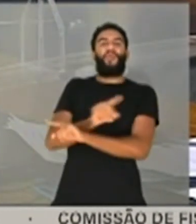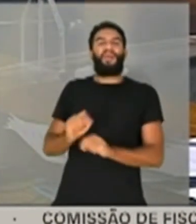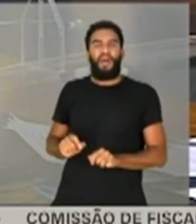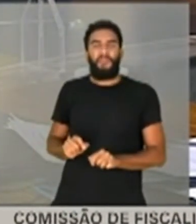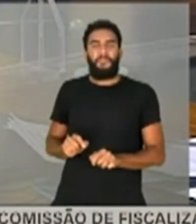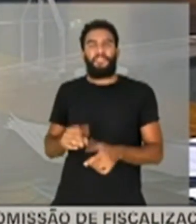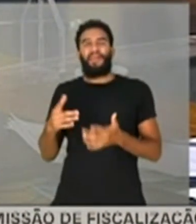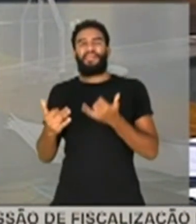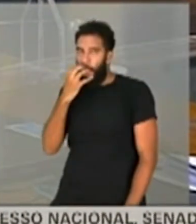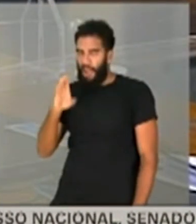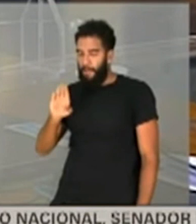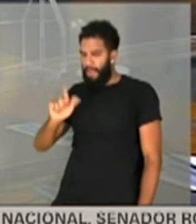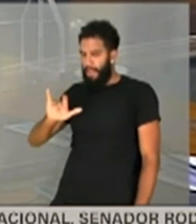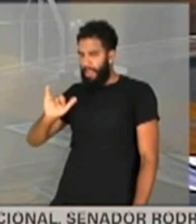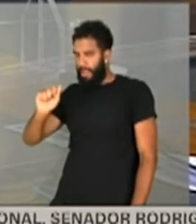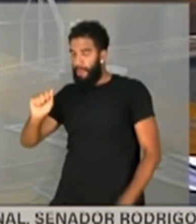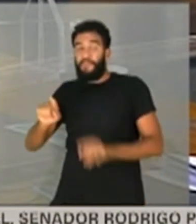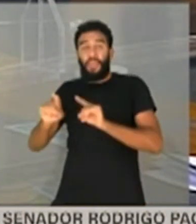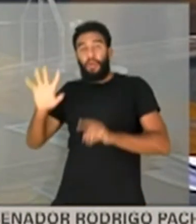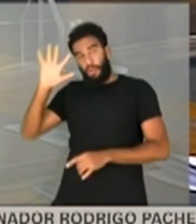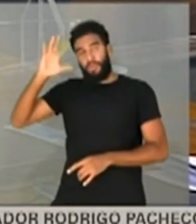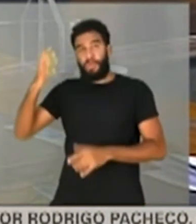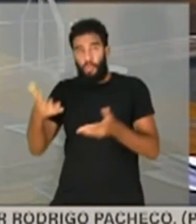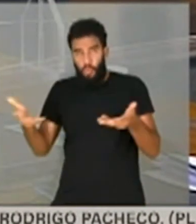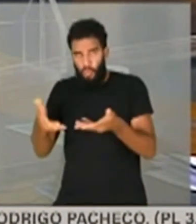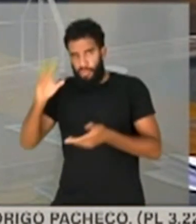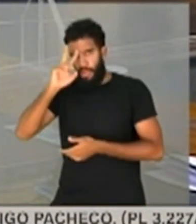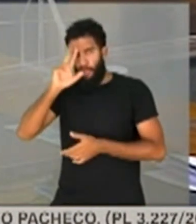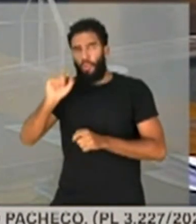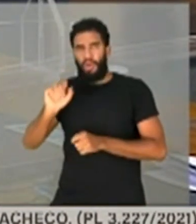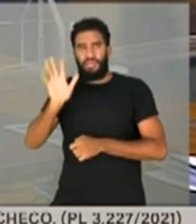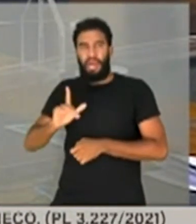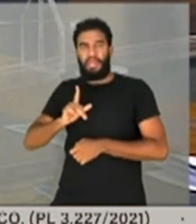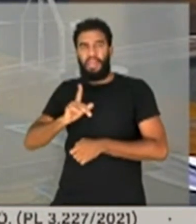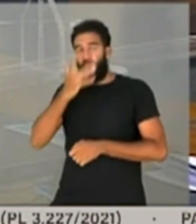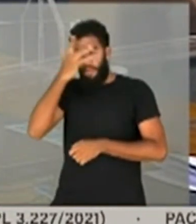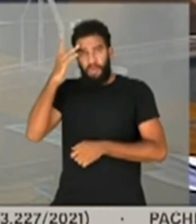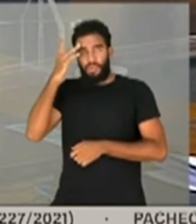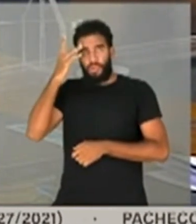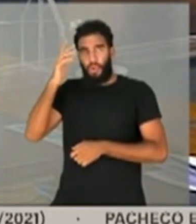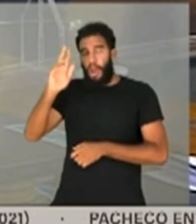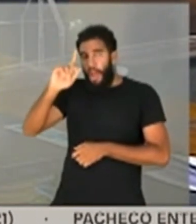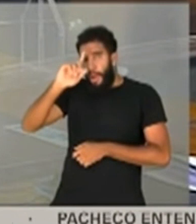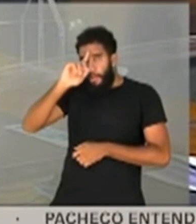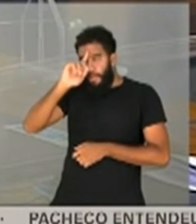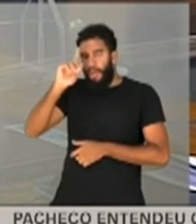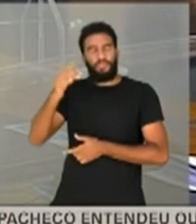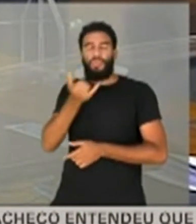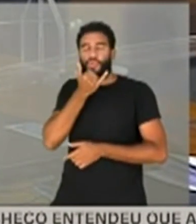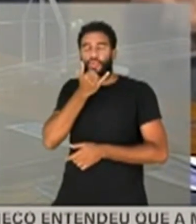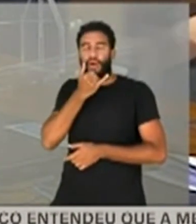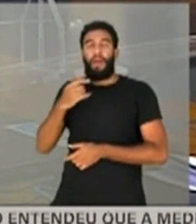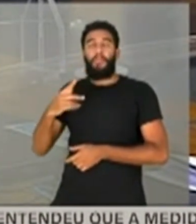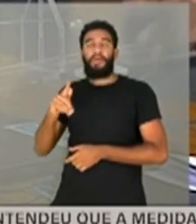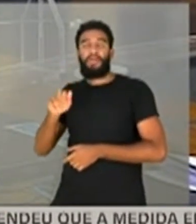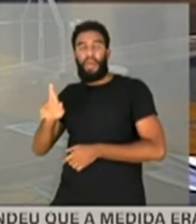advogado de defesa. Esse episódio de hoje me lembrou um pouco que nós já tivemos um Procurador-Geral da República engavetador também, né? E agora nós